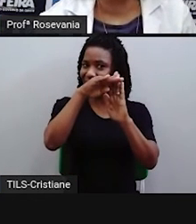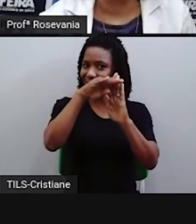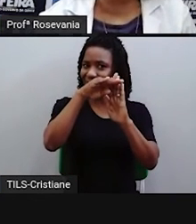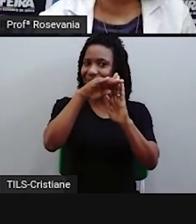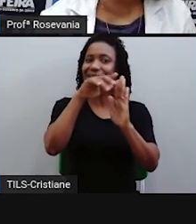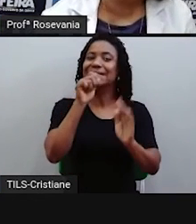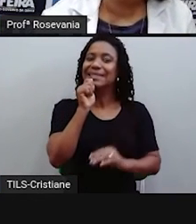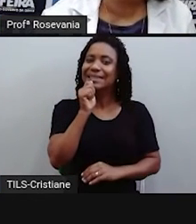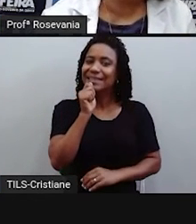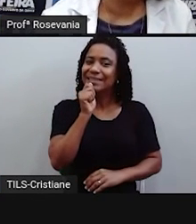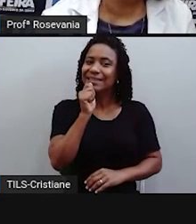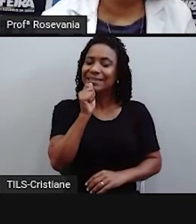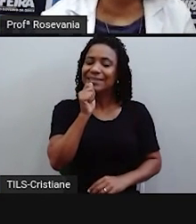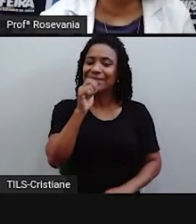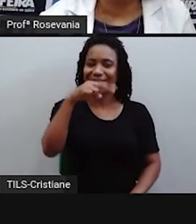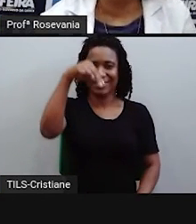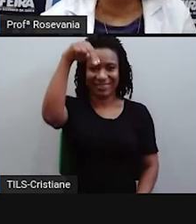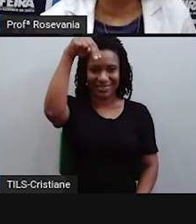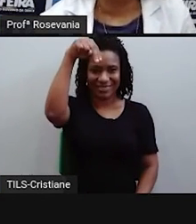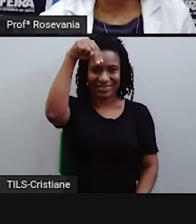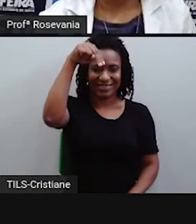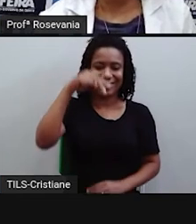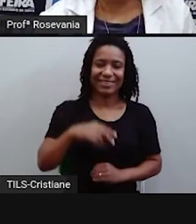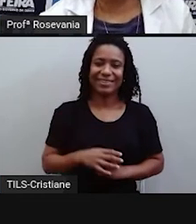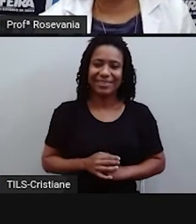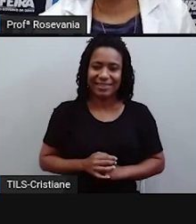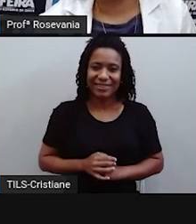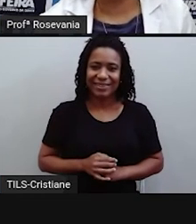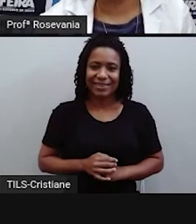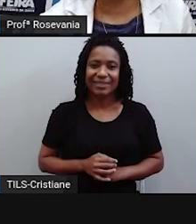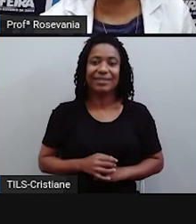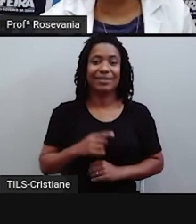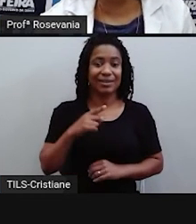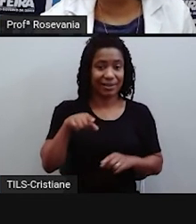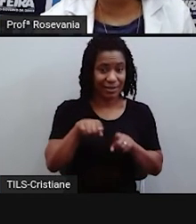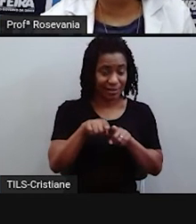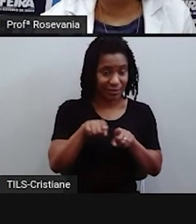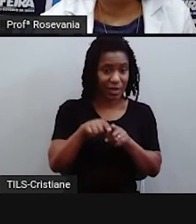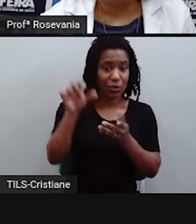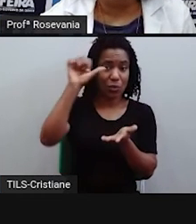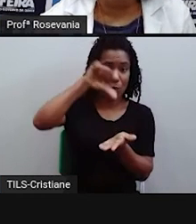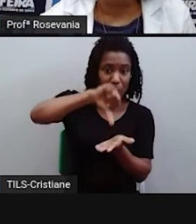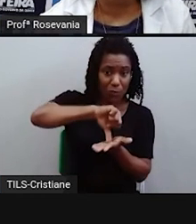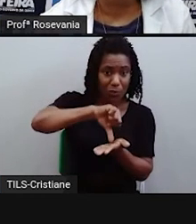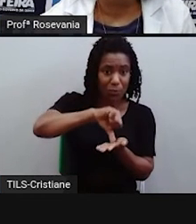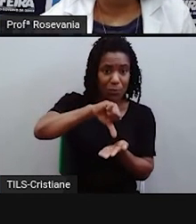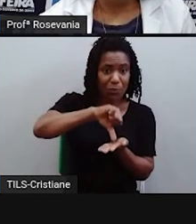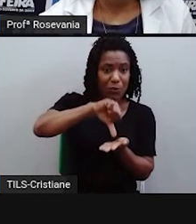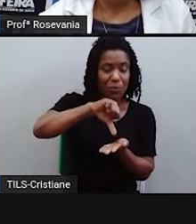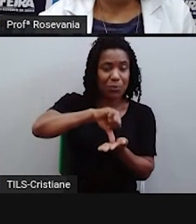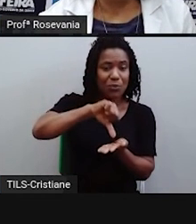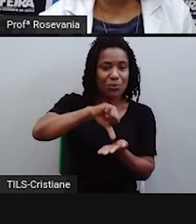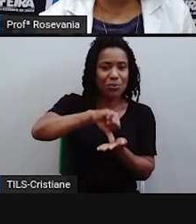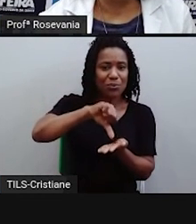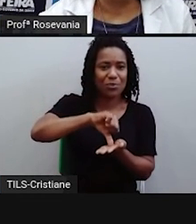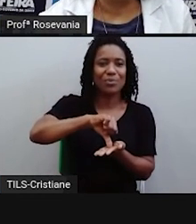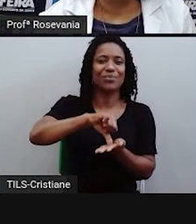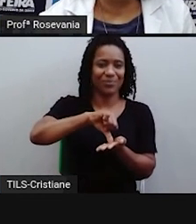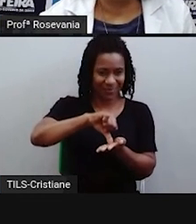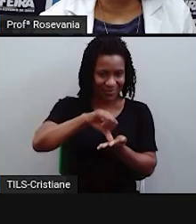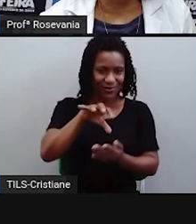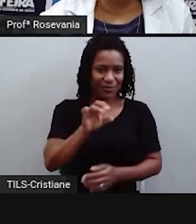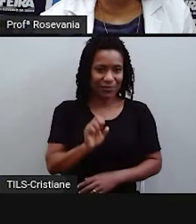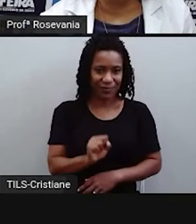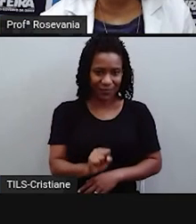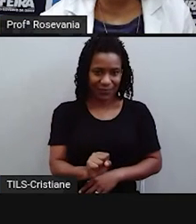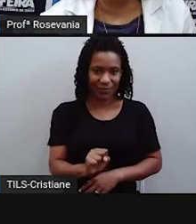território brasileiro, mas que faz parte também da Missão Sul, que fica aos 66 graus e 33 minutos ao sul. E aqui, né,